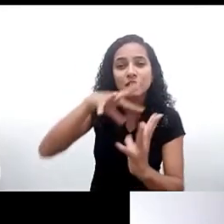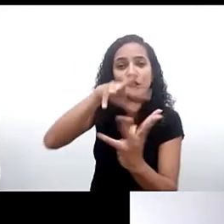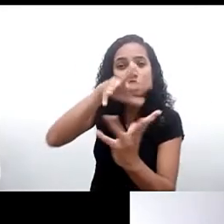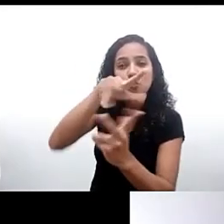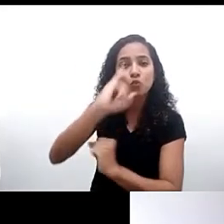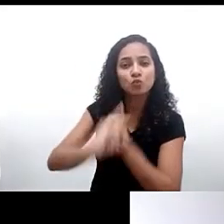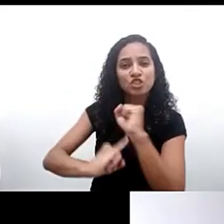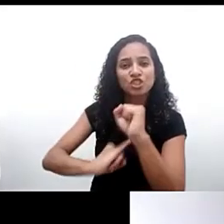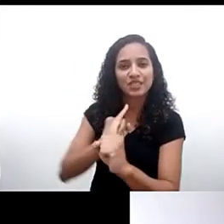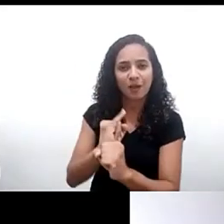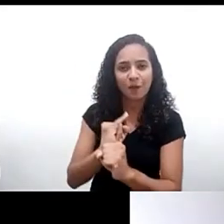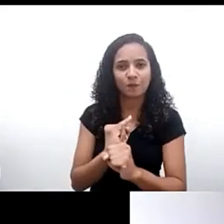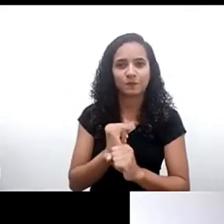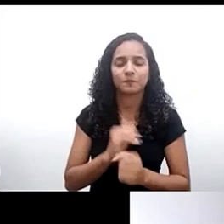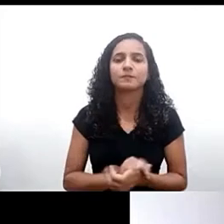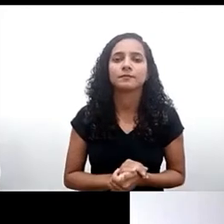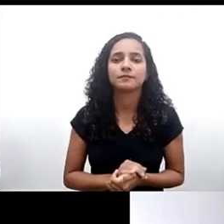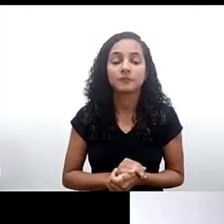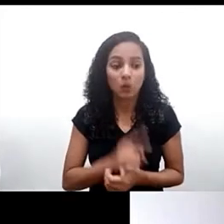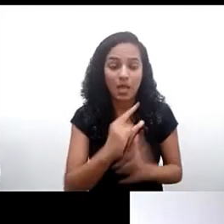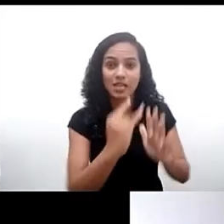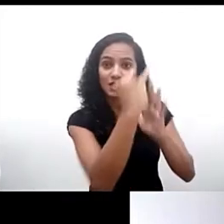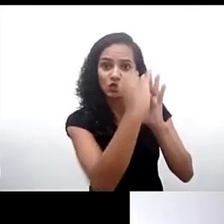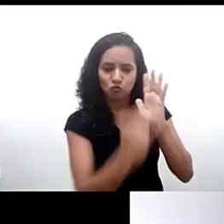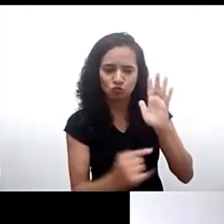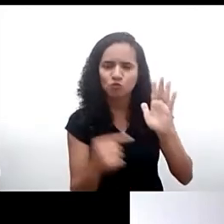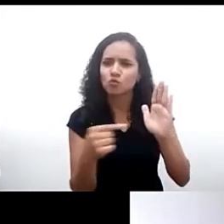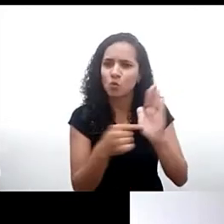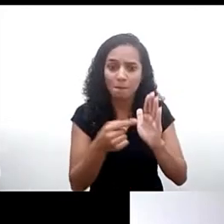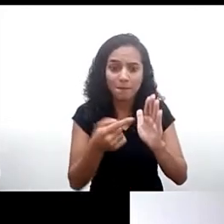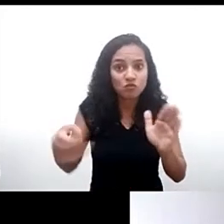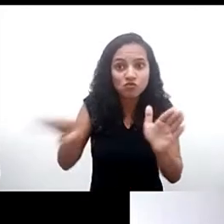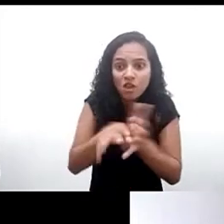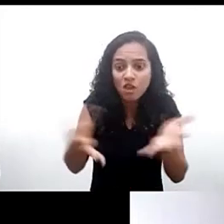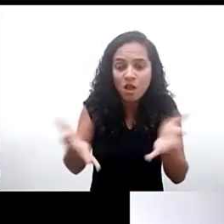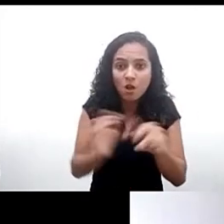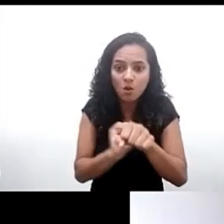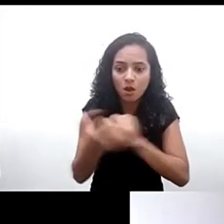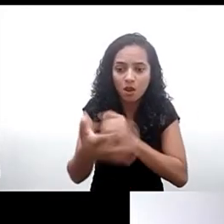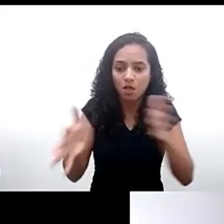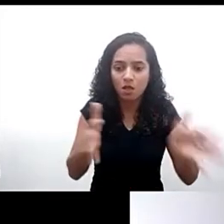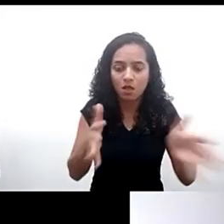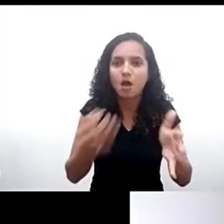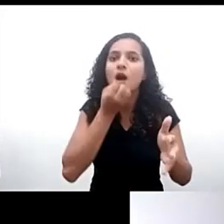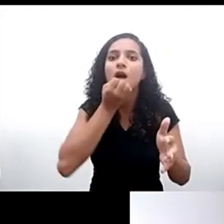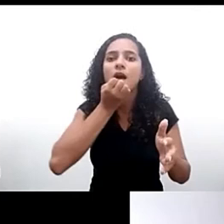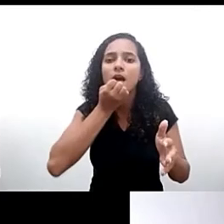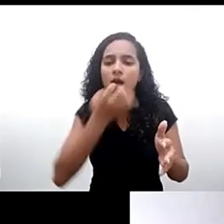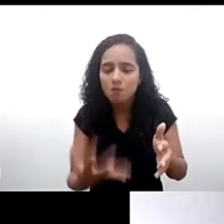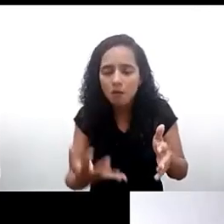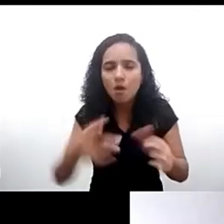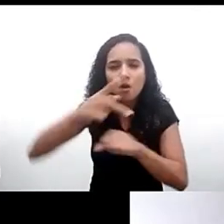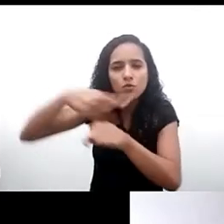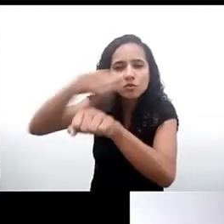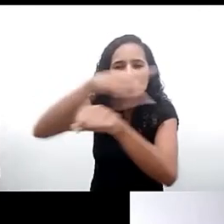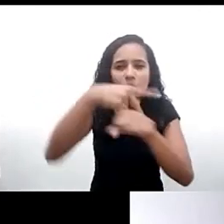sem dúvida Lara acho que o comentário chega justamente nesse bom momento em que todos os países da região estão debatendo suas leis de proteção